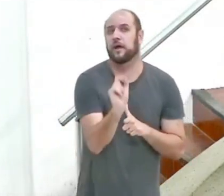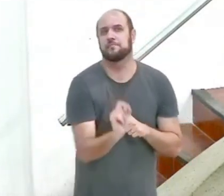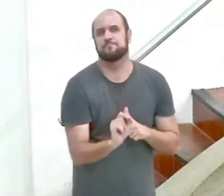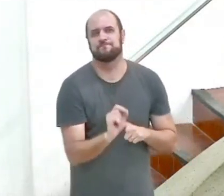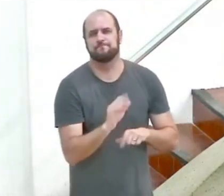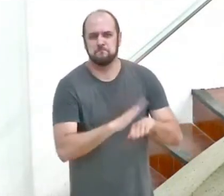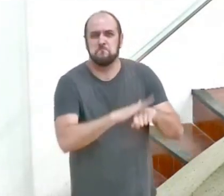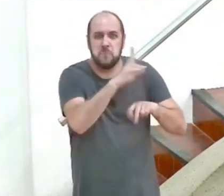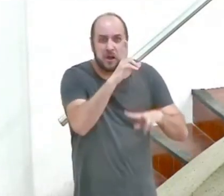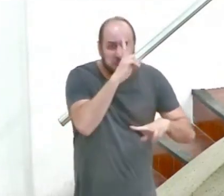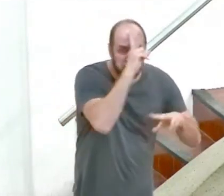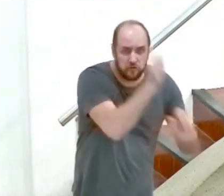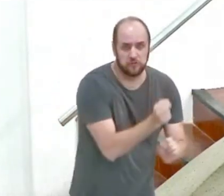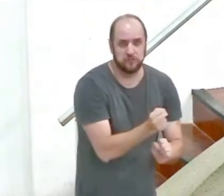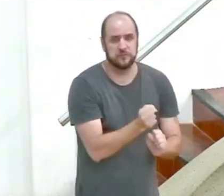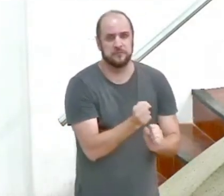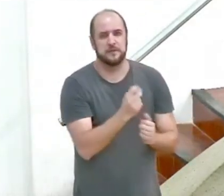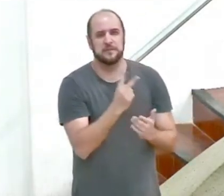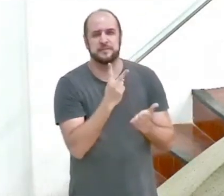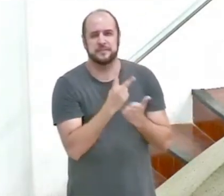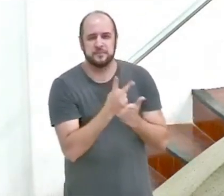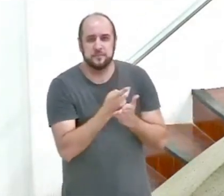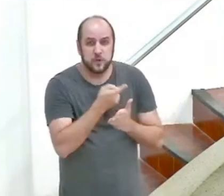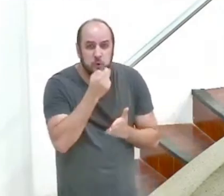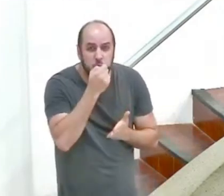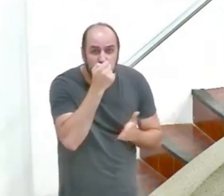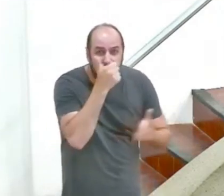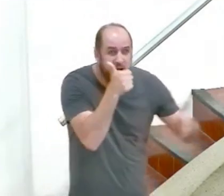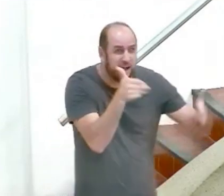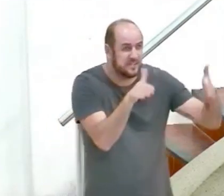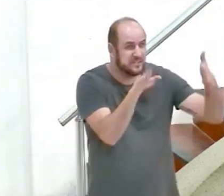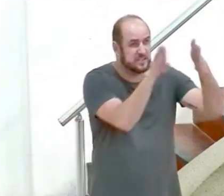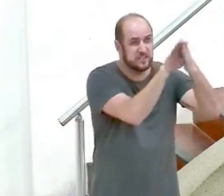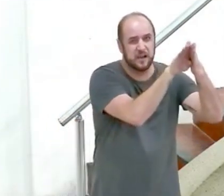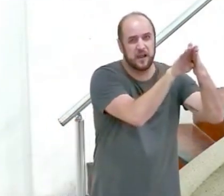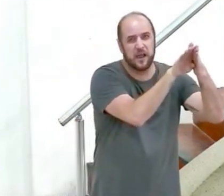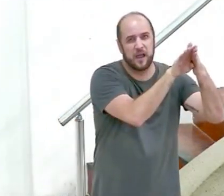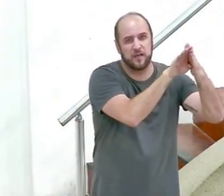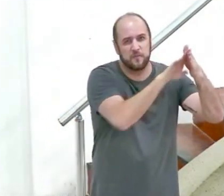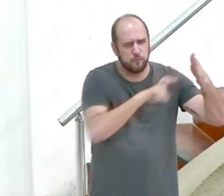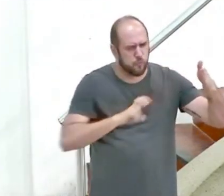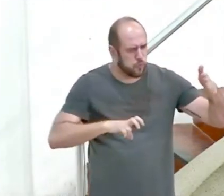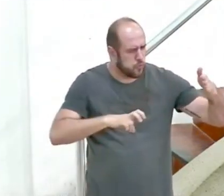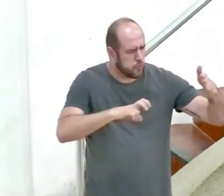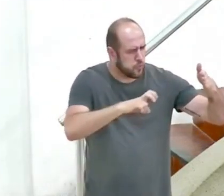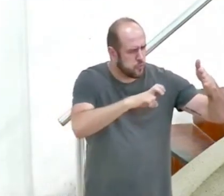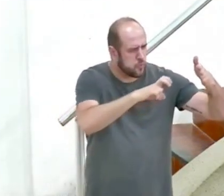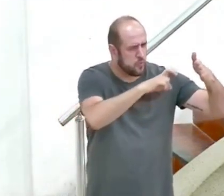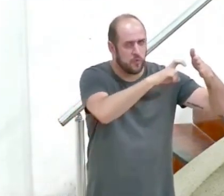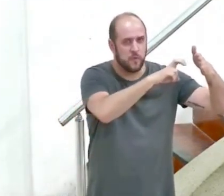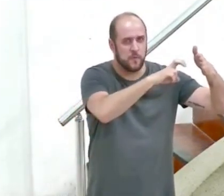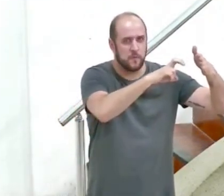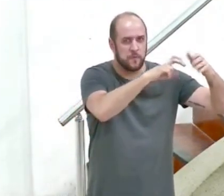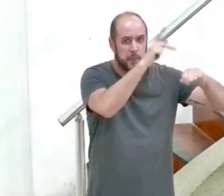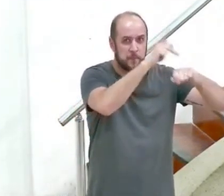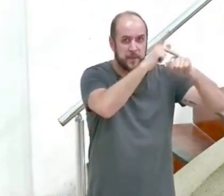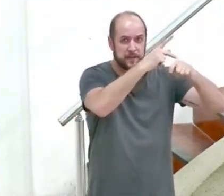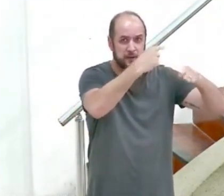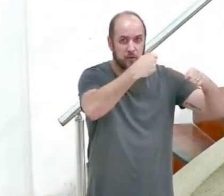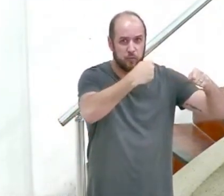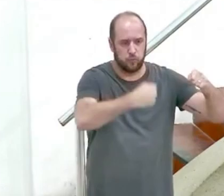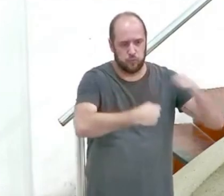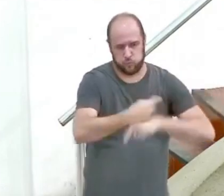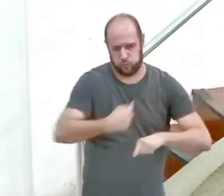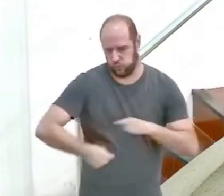a punição diz que toda vez que ele estiver quase chegando no topo do monte a pedra cai e rola